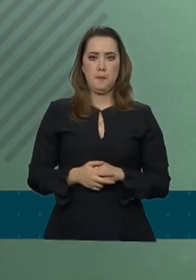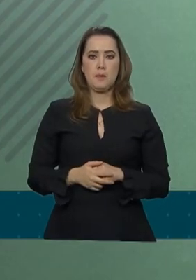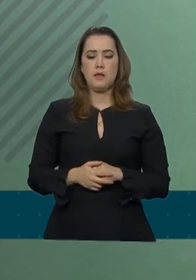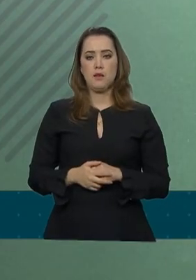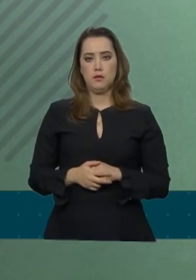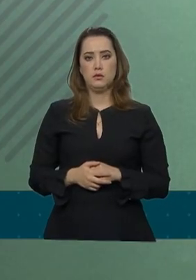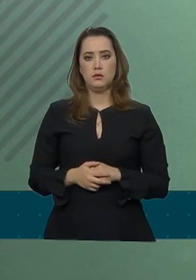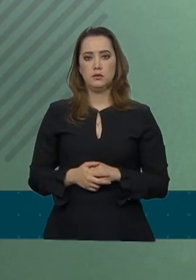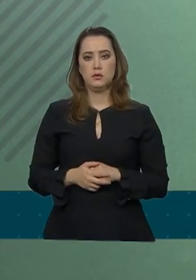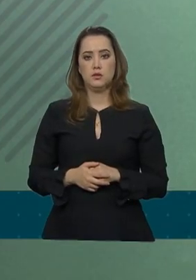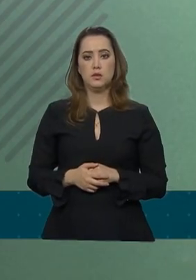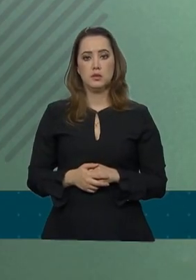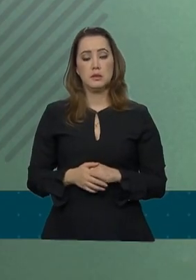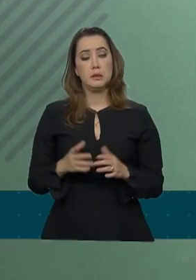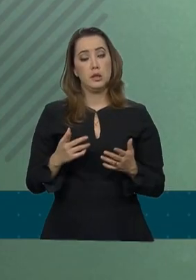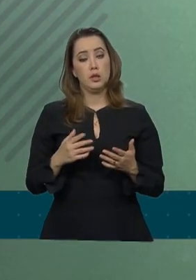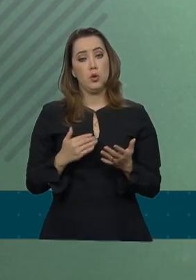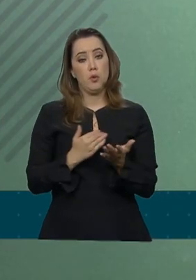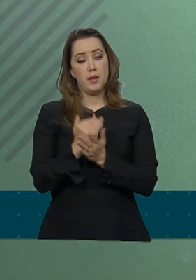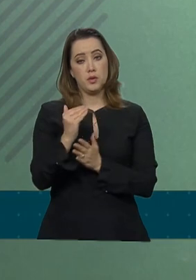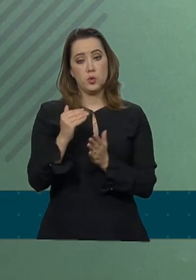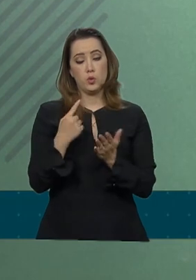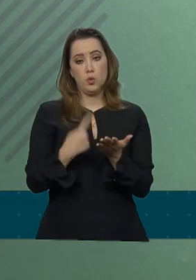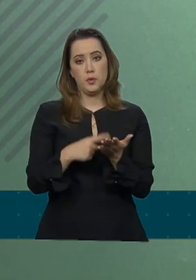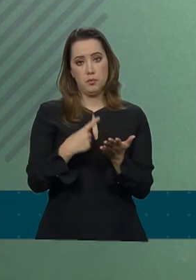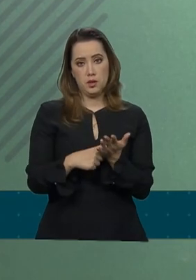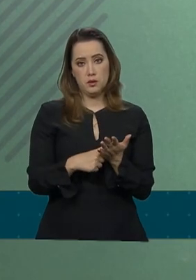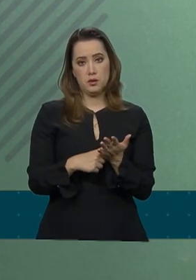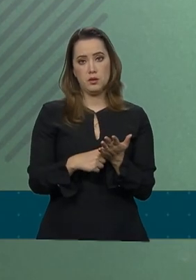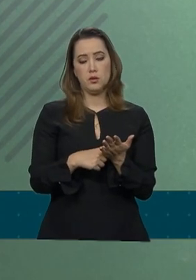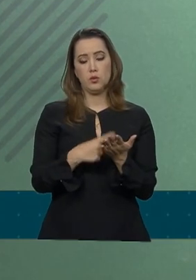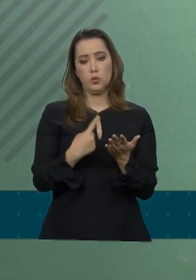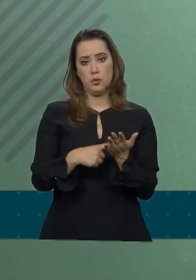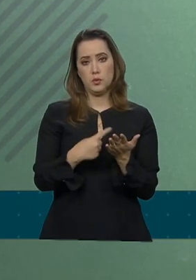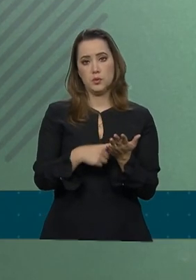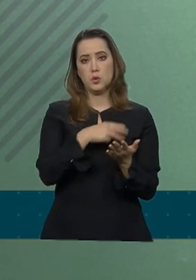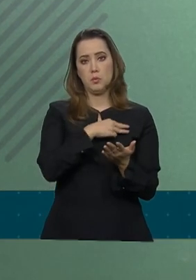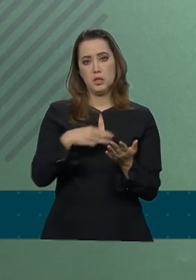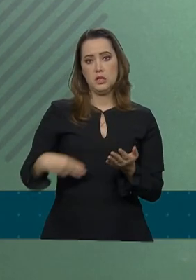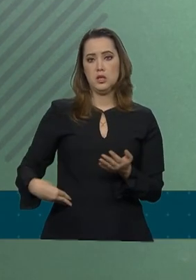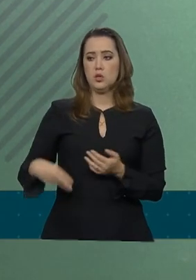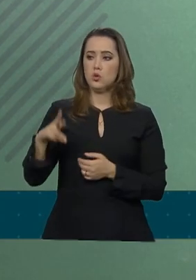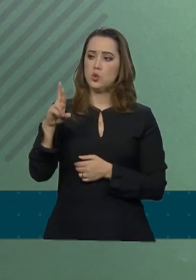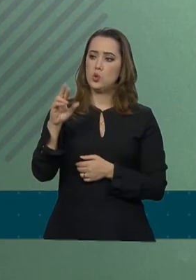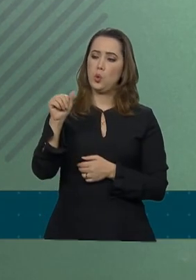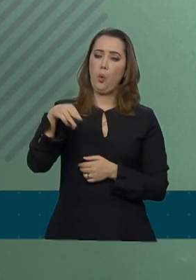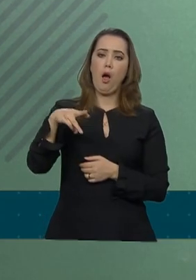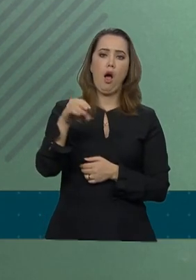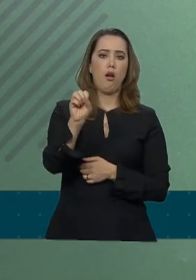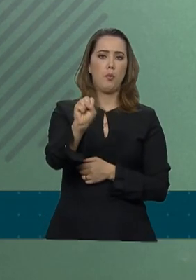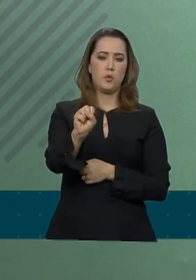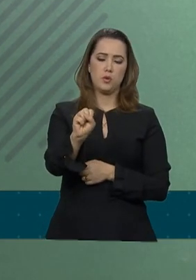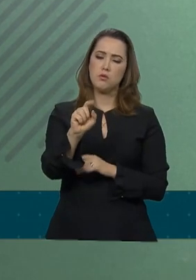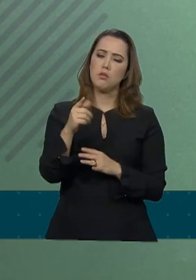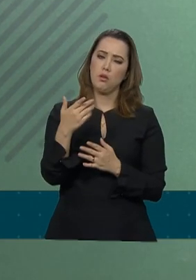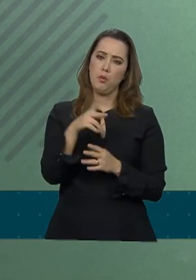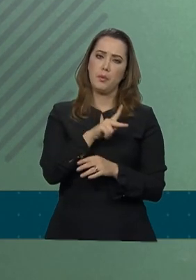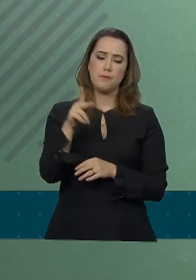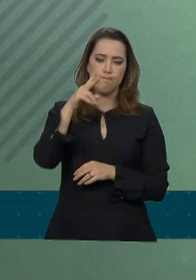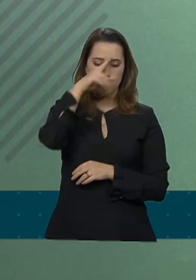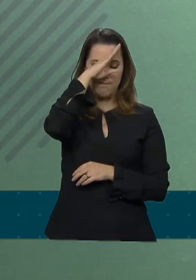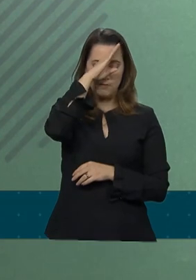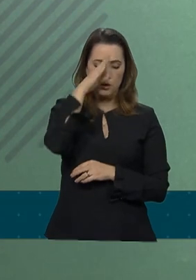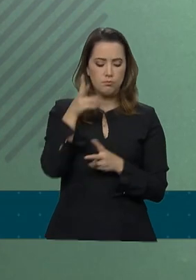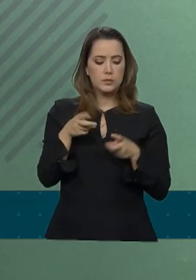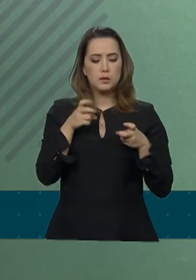estava dentro do escopo da agenda do ministro Ramos e o presidente entendeu que era importante adequar-se